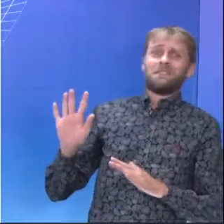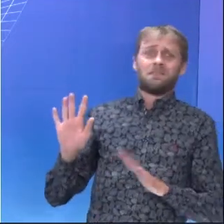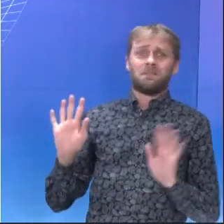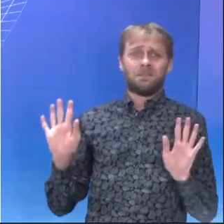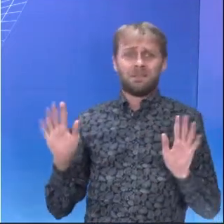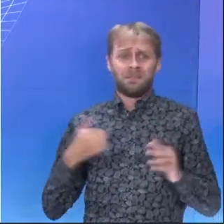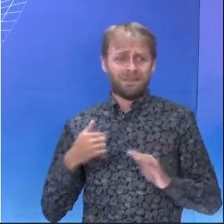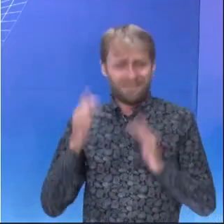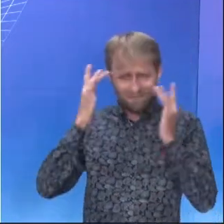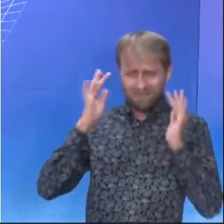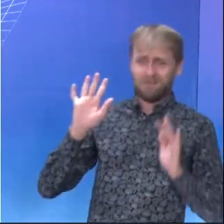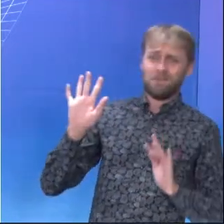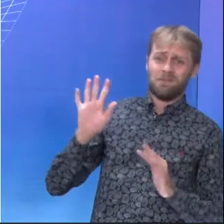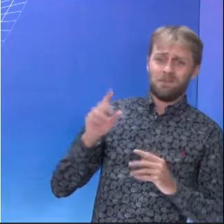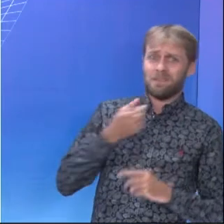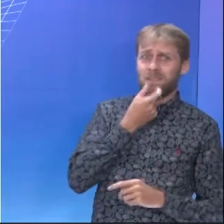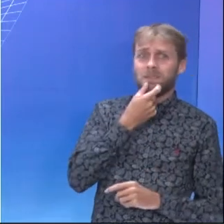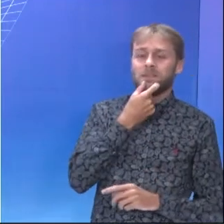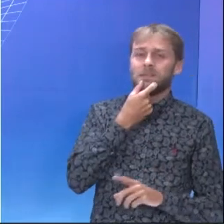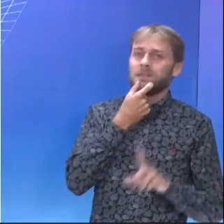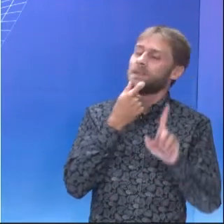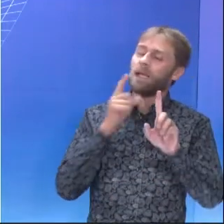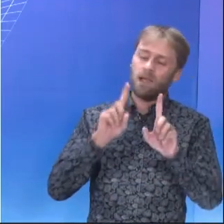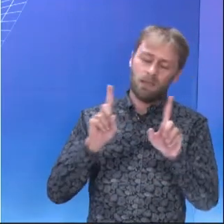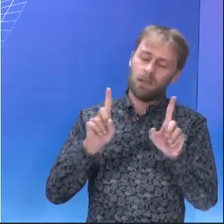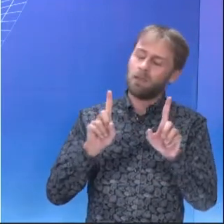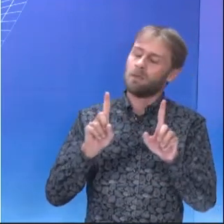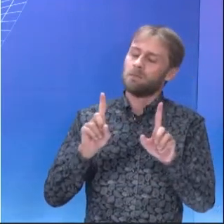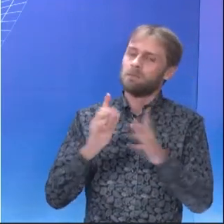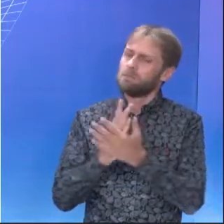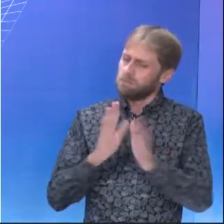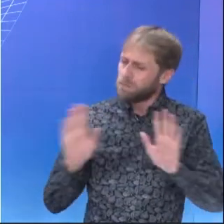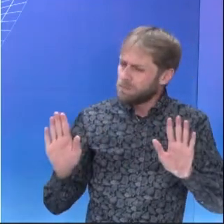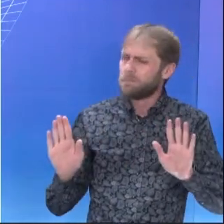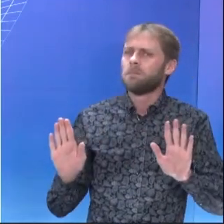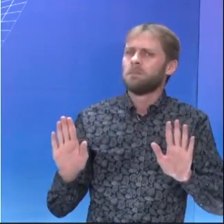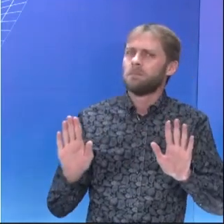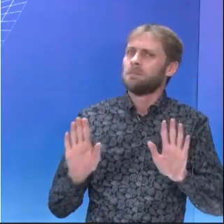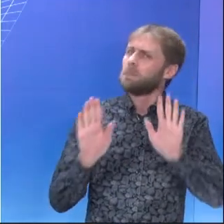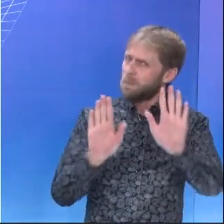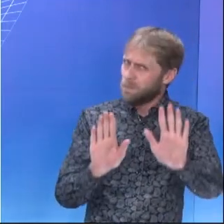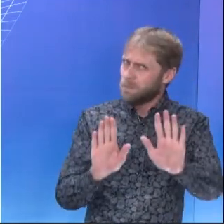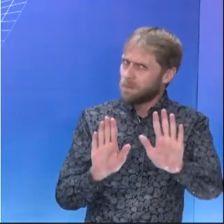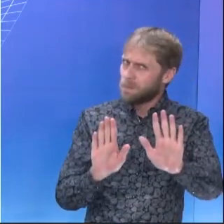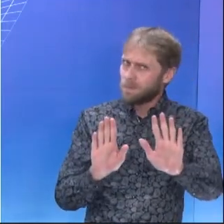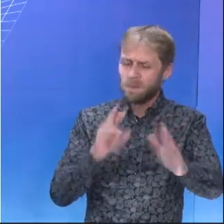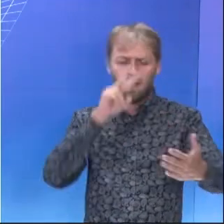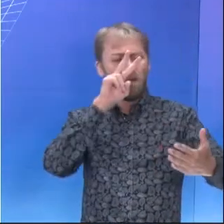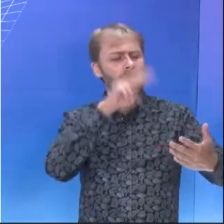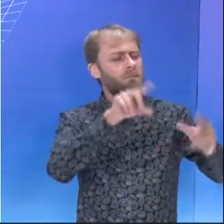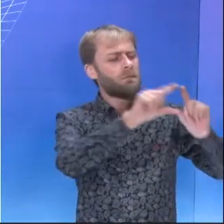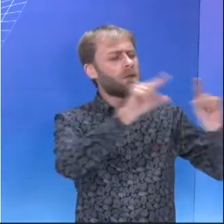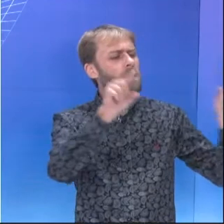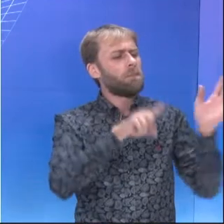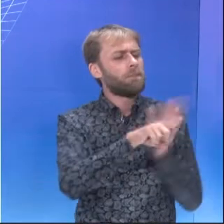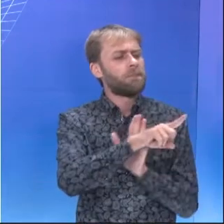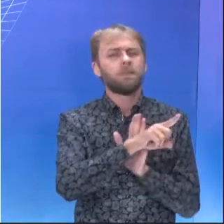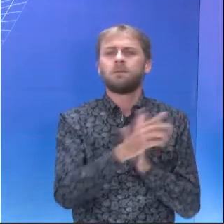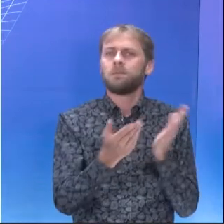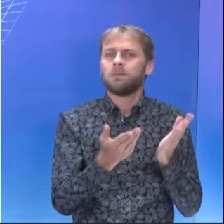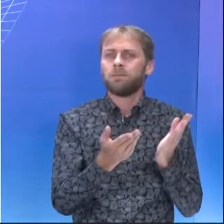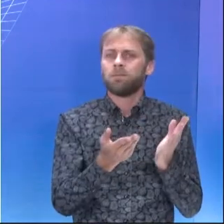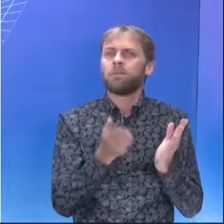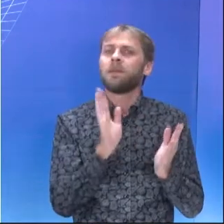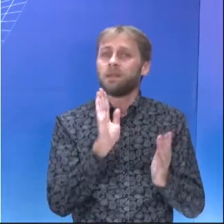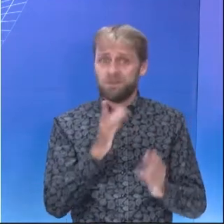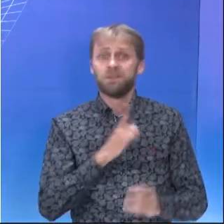Alessandro, eu não sei inglês. Não, não é verdade. Para com isso. Vai direto para o enunciado, porque lá você já vai ter um